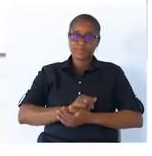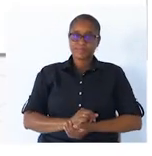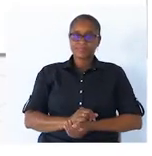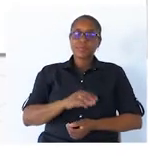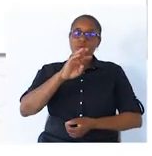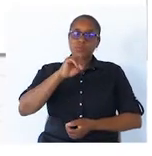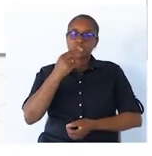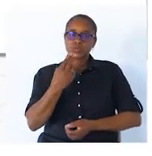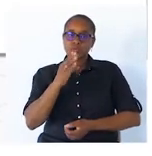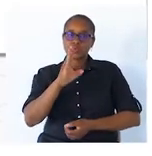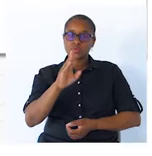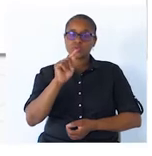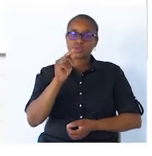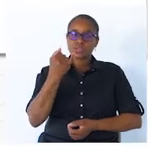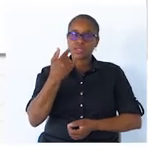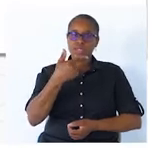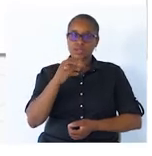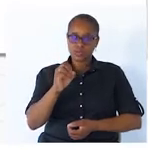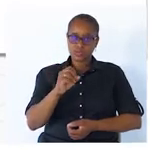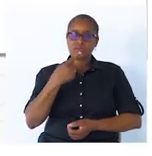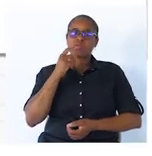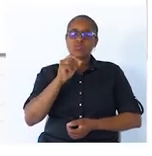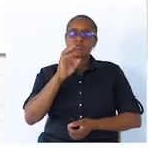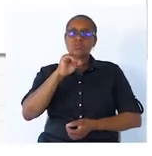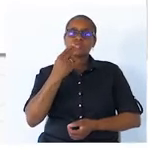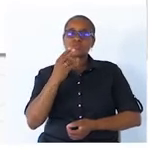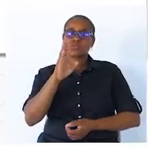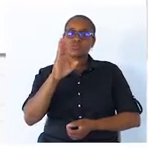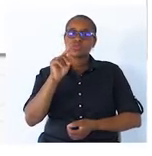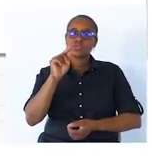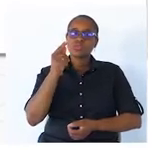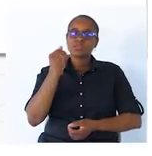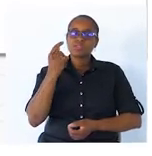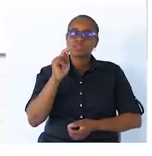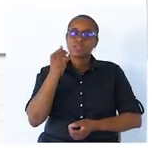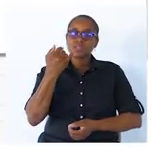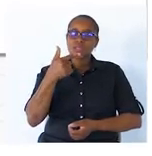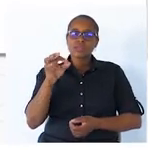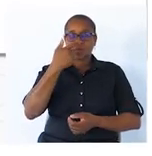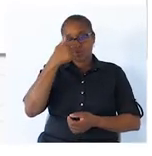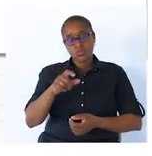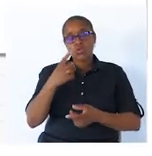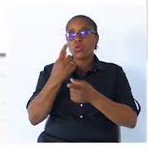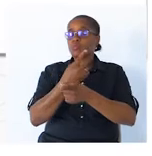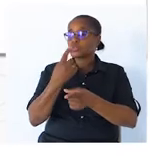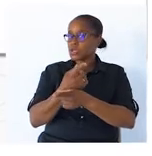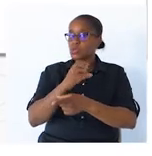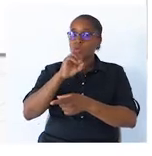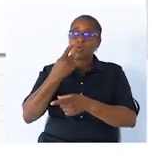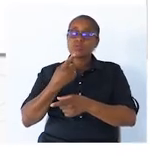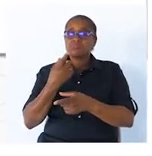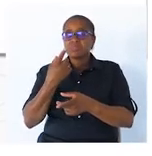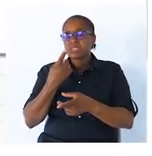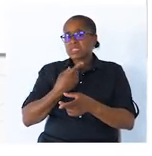O sujeito. Chama-se sujeito à pessoa, ao objeto ou ao ser que